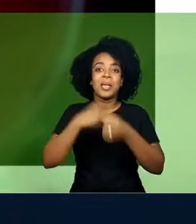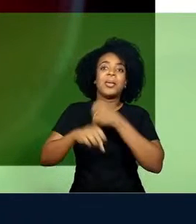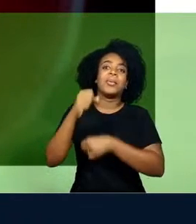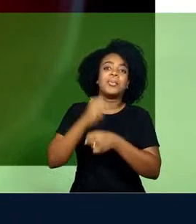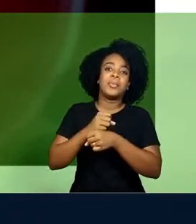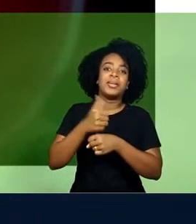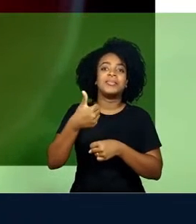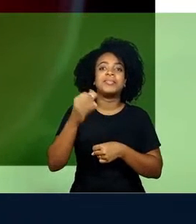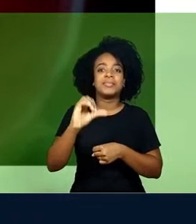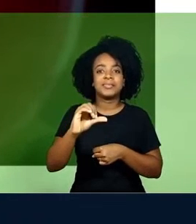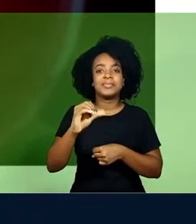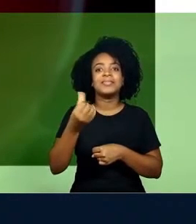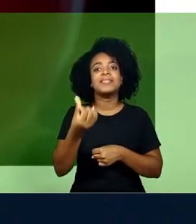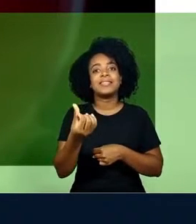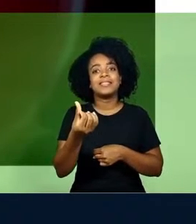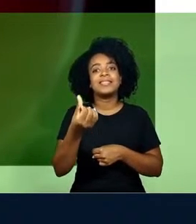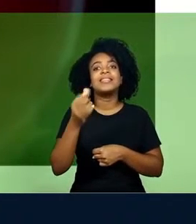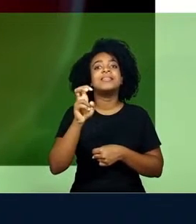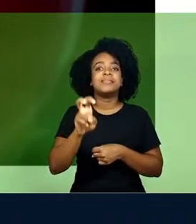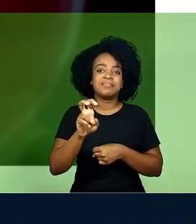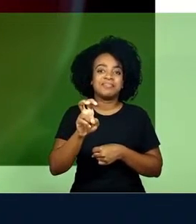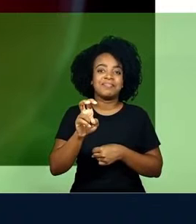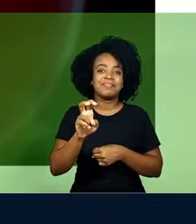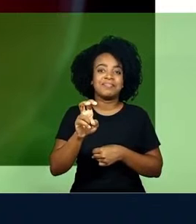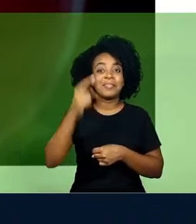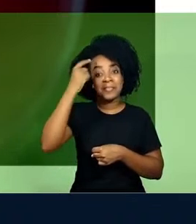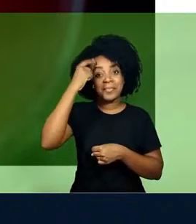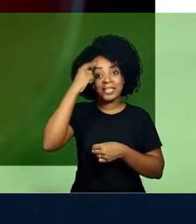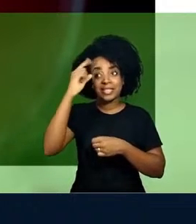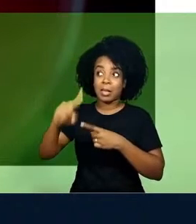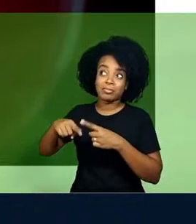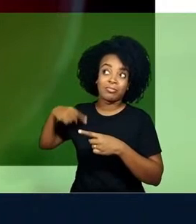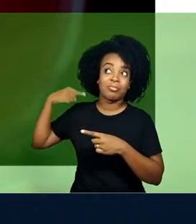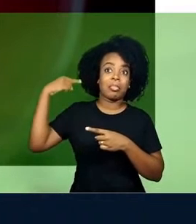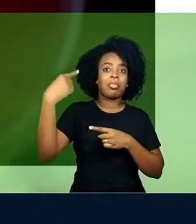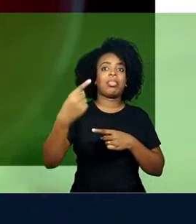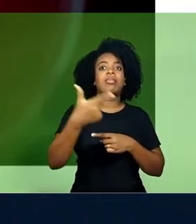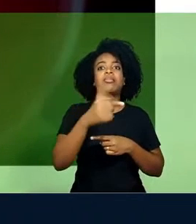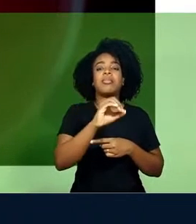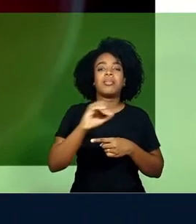1965, hoje é um passado distante para 2020,